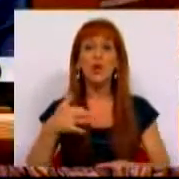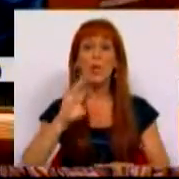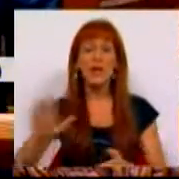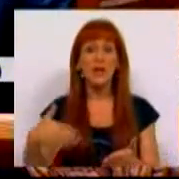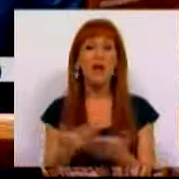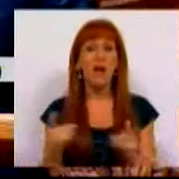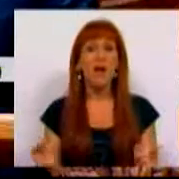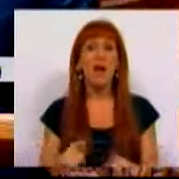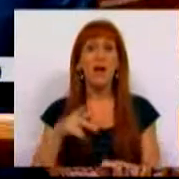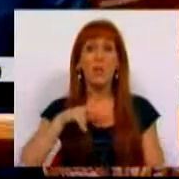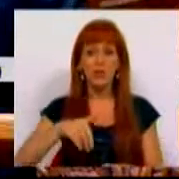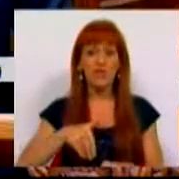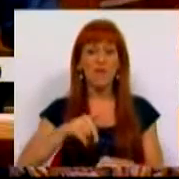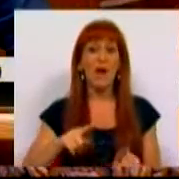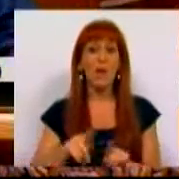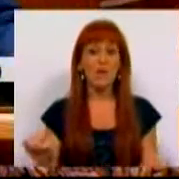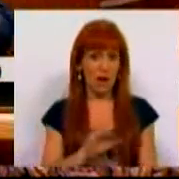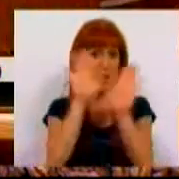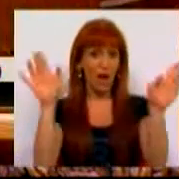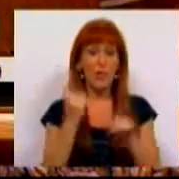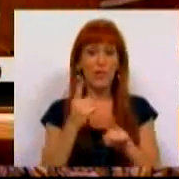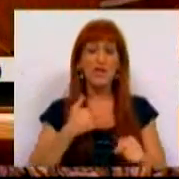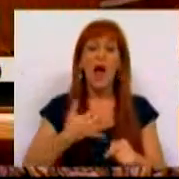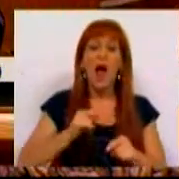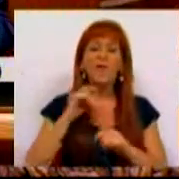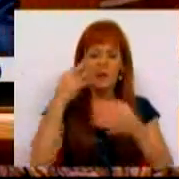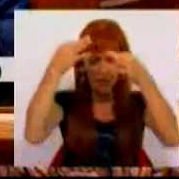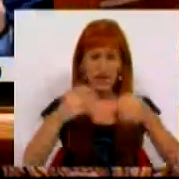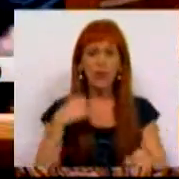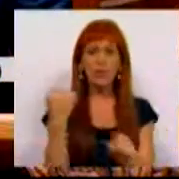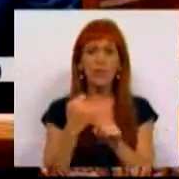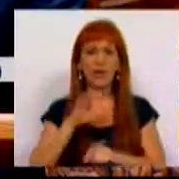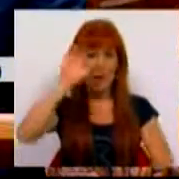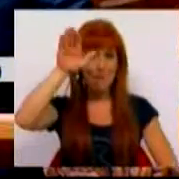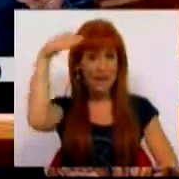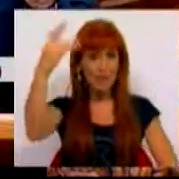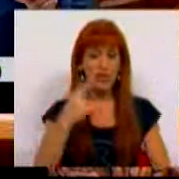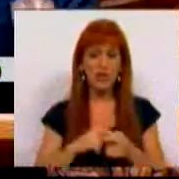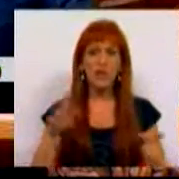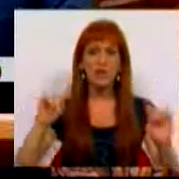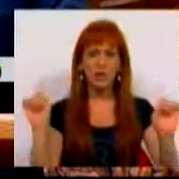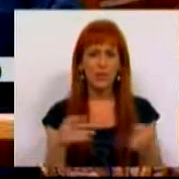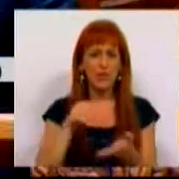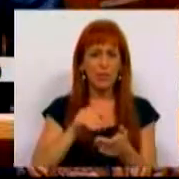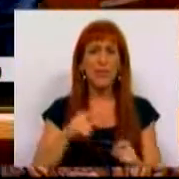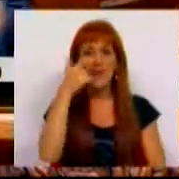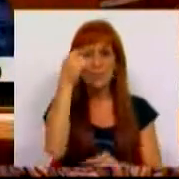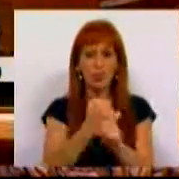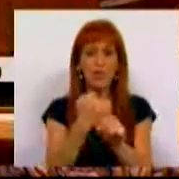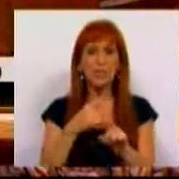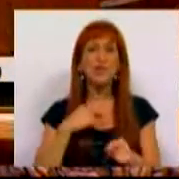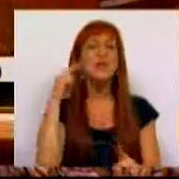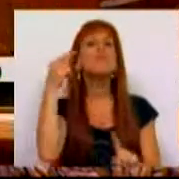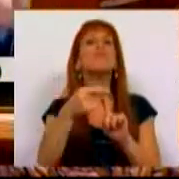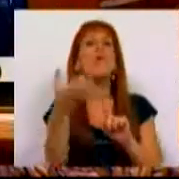apresentar aos portugueses agora, nos tempos que se avizinham. Porque o que pretendemos é dignificar o trabalho, em primeira linha, reduzindo a pobreza de quem trabalha, e isto